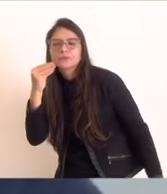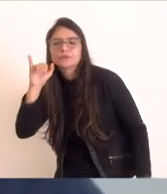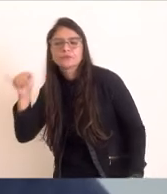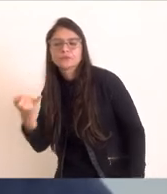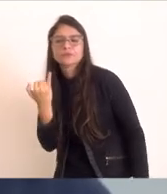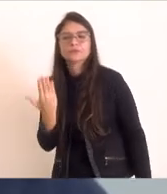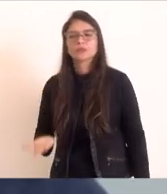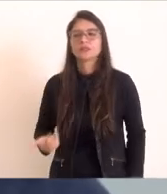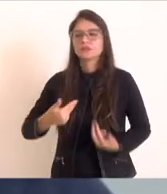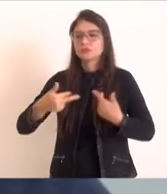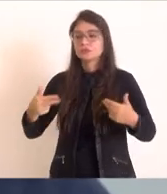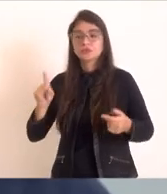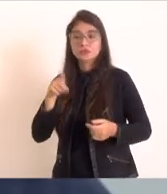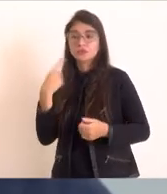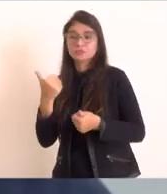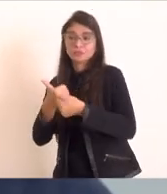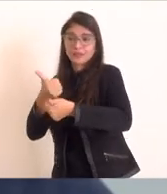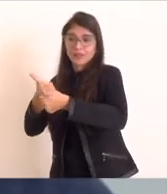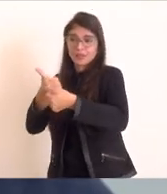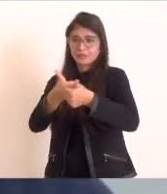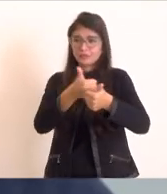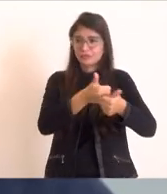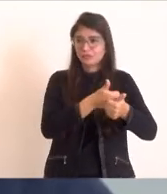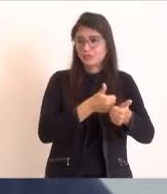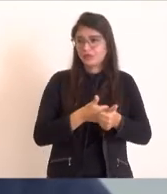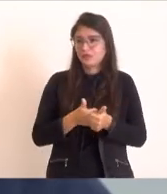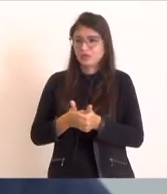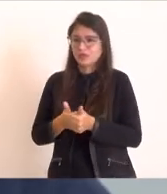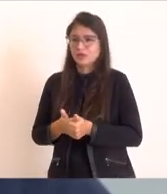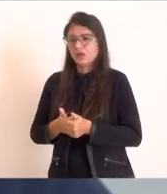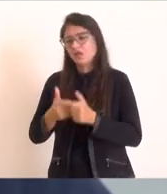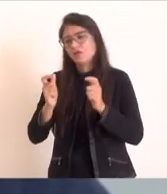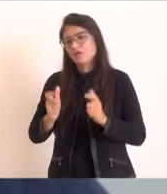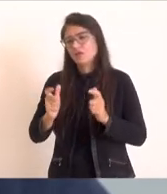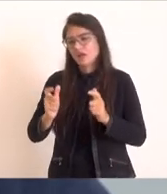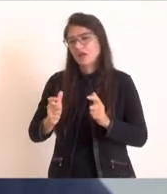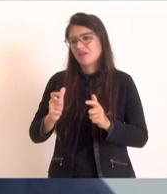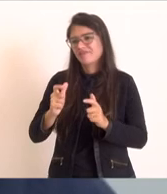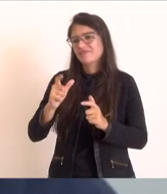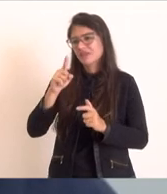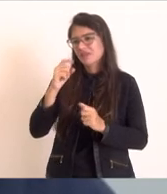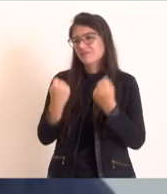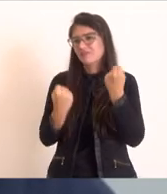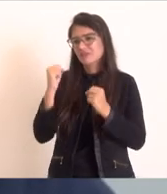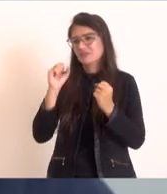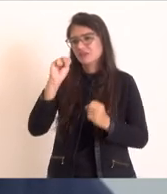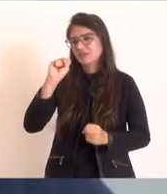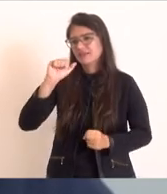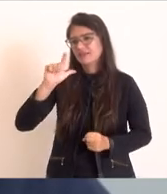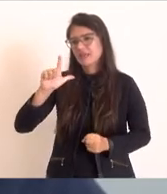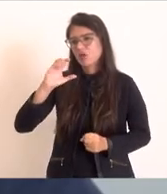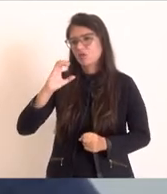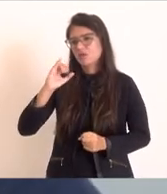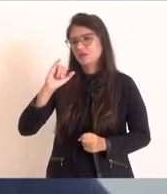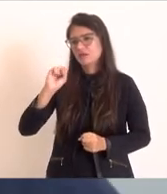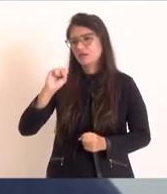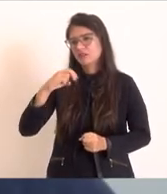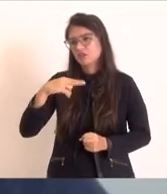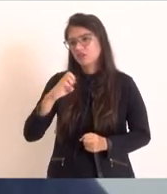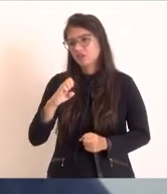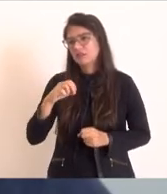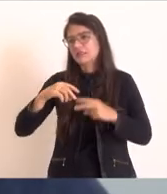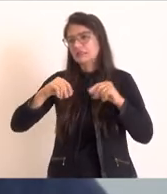tendo uma proximidade muito grande aqui com a região próxima Salsis em questão do porto de Arraial do Cabo, que